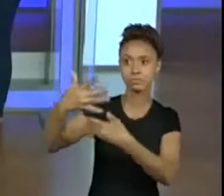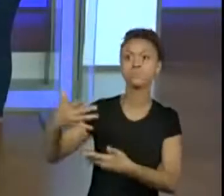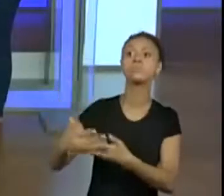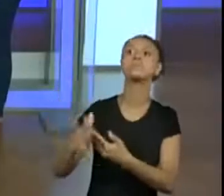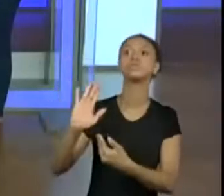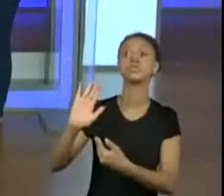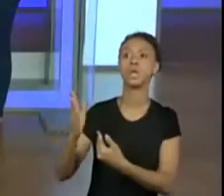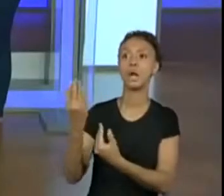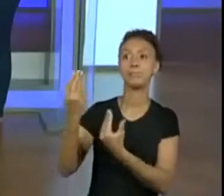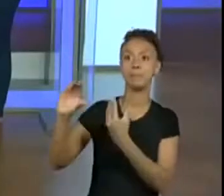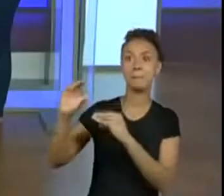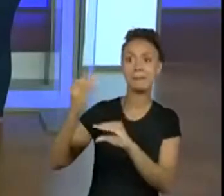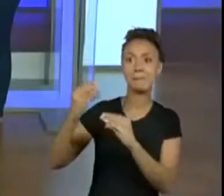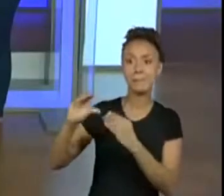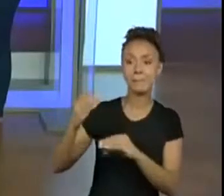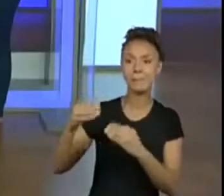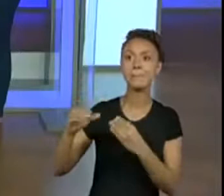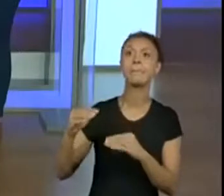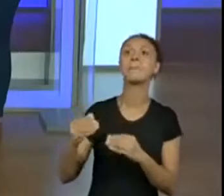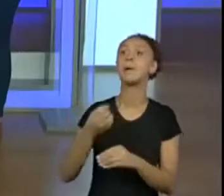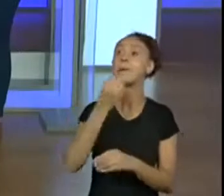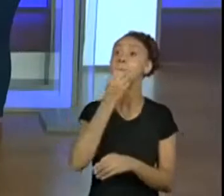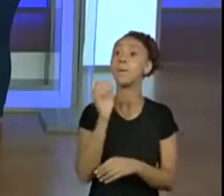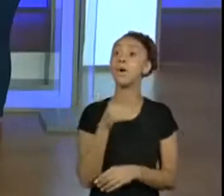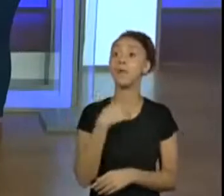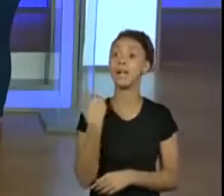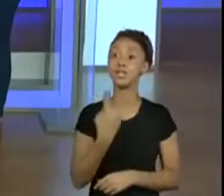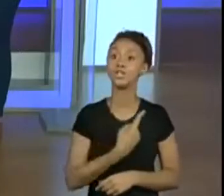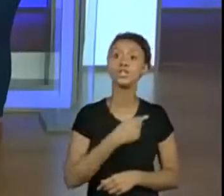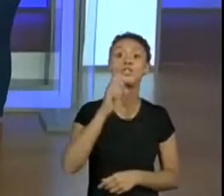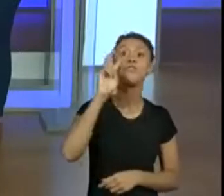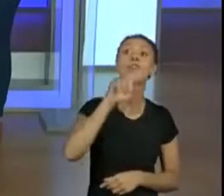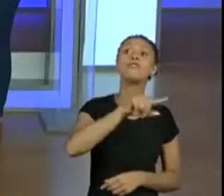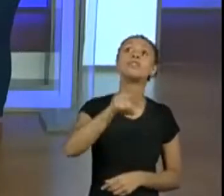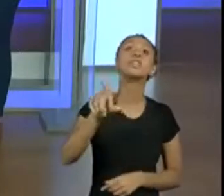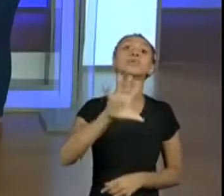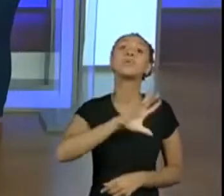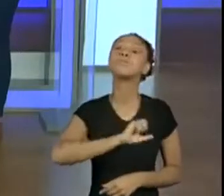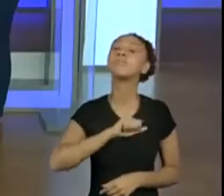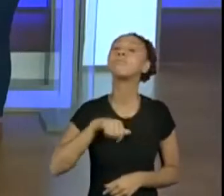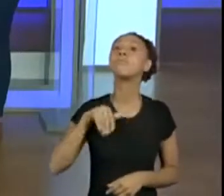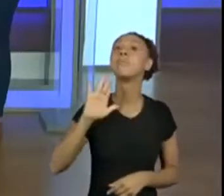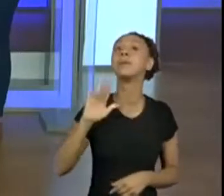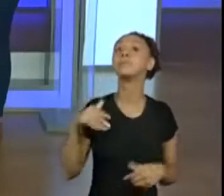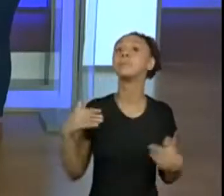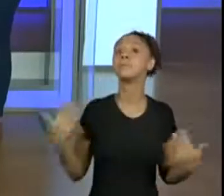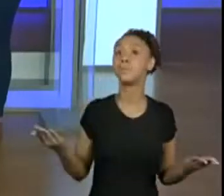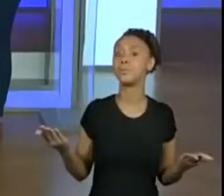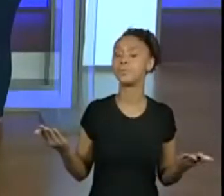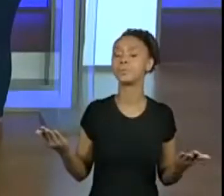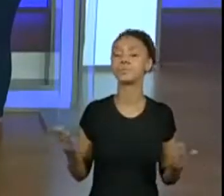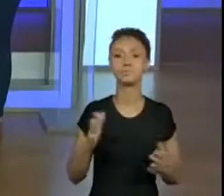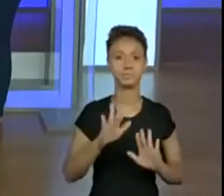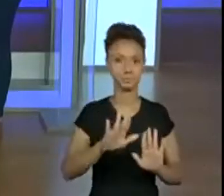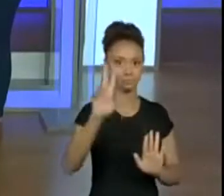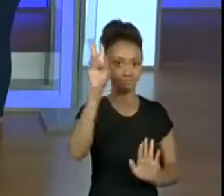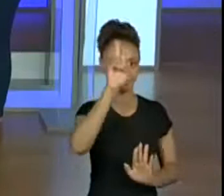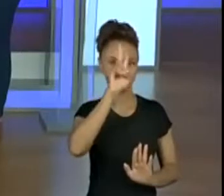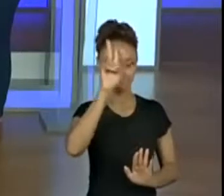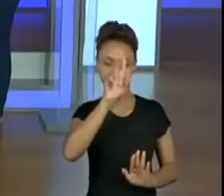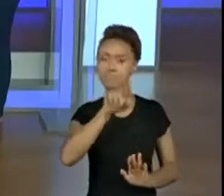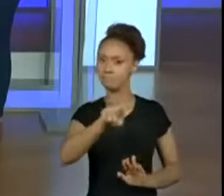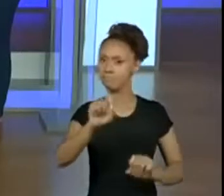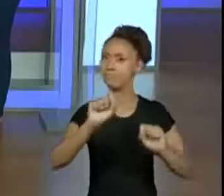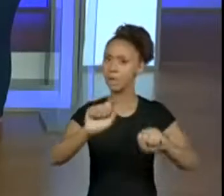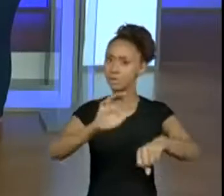lendo. Então, é importante que resgate para a gente ver qual é que vocês mais gostaram para a gente escrever aqui. Lembrando que vocês podem depois